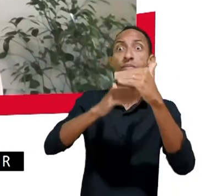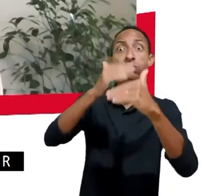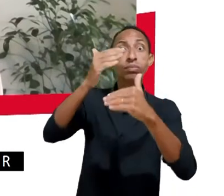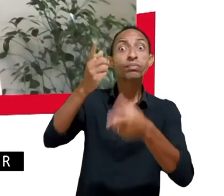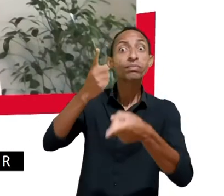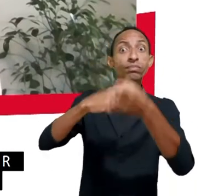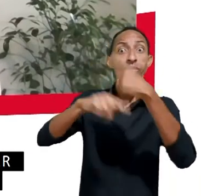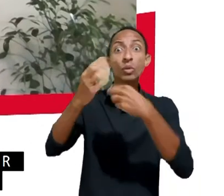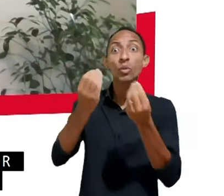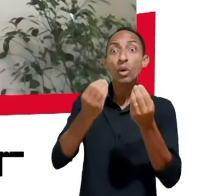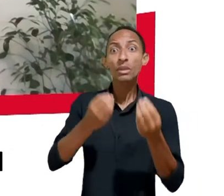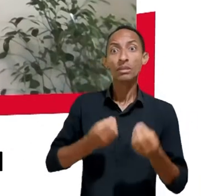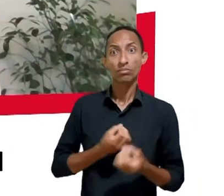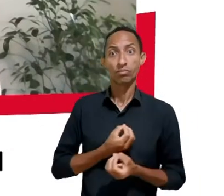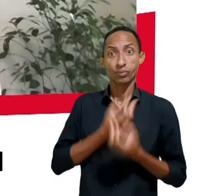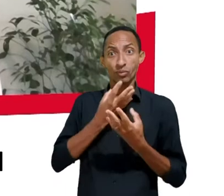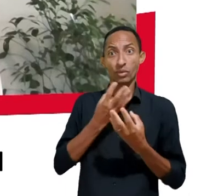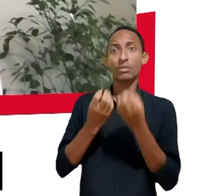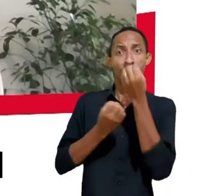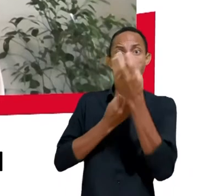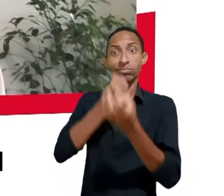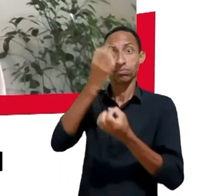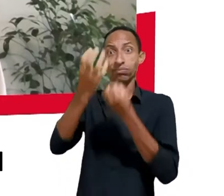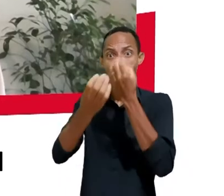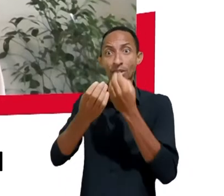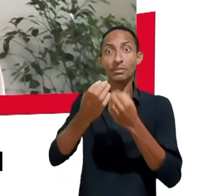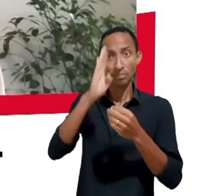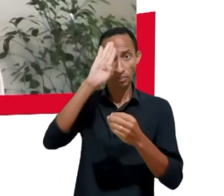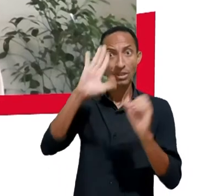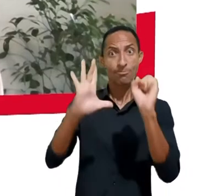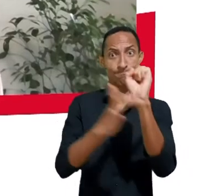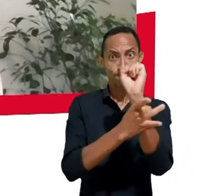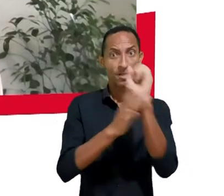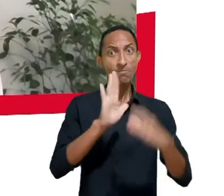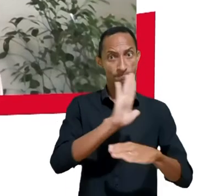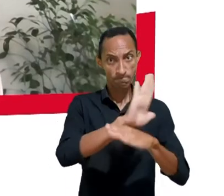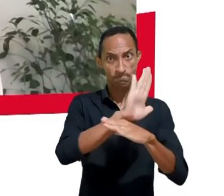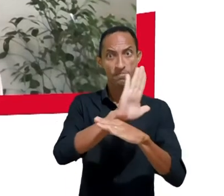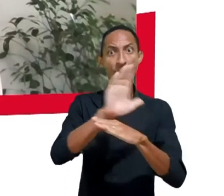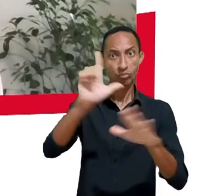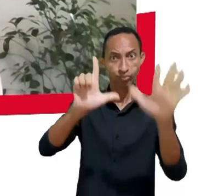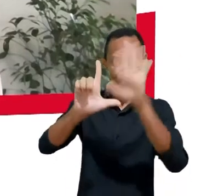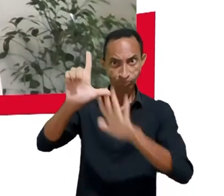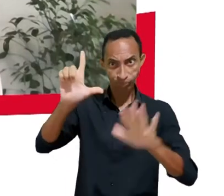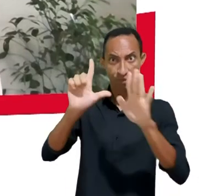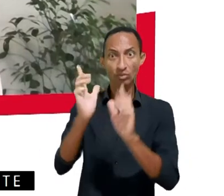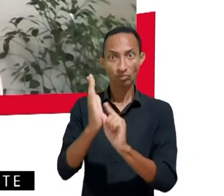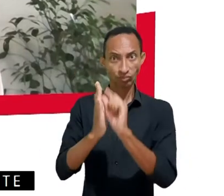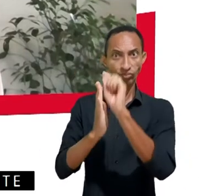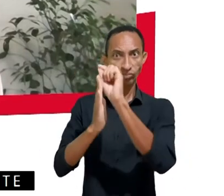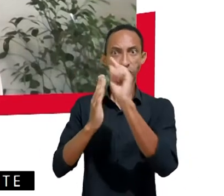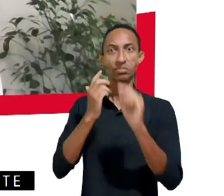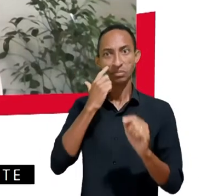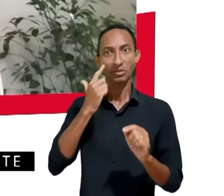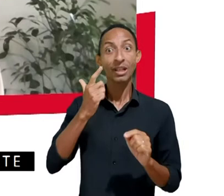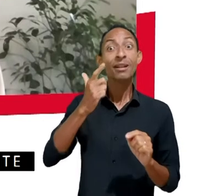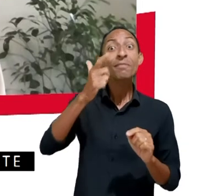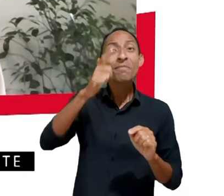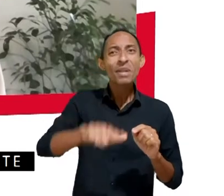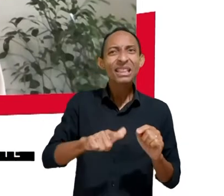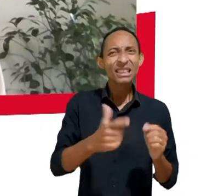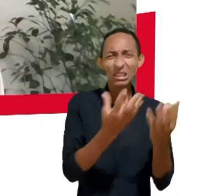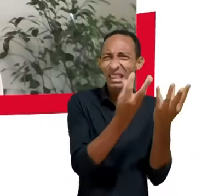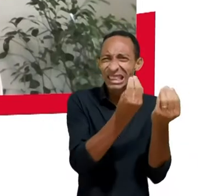também precisam de proteção no ambiente digital. Considerando a enorme participação das crianças como usuárias da internet, este painel